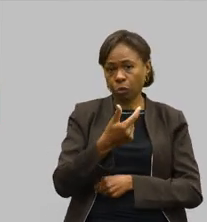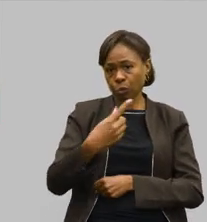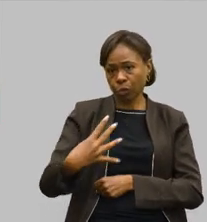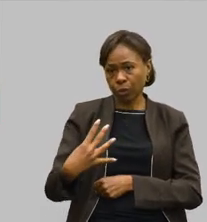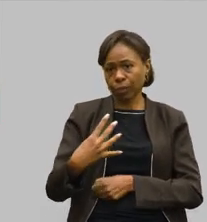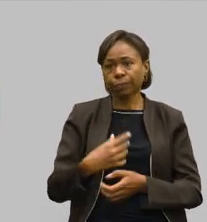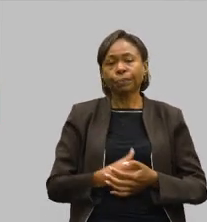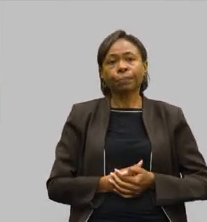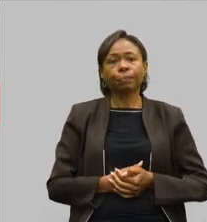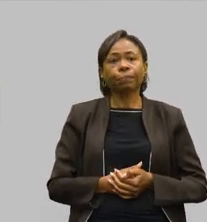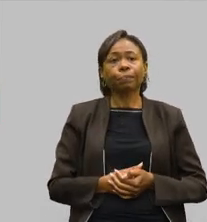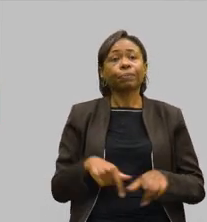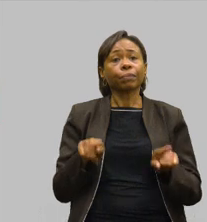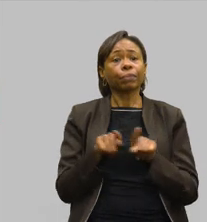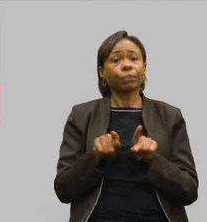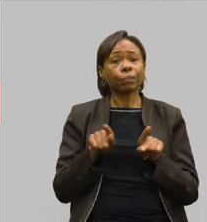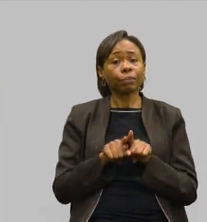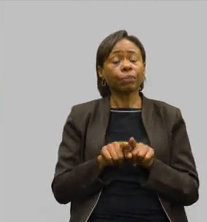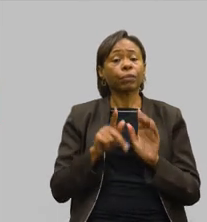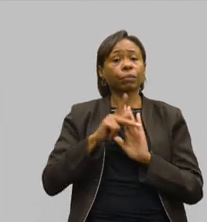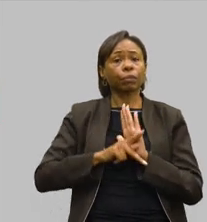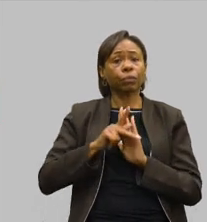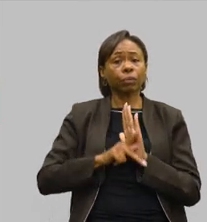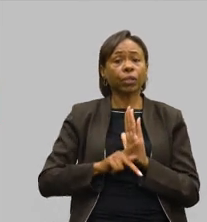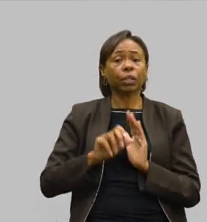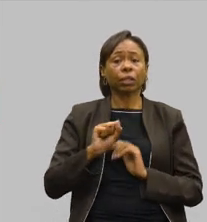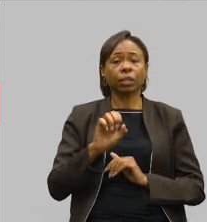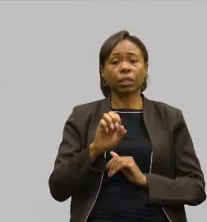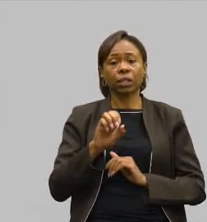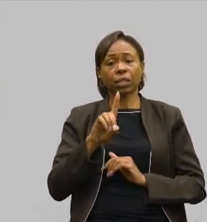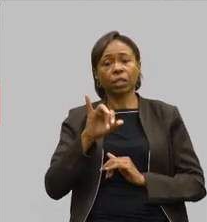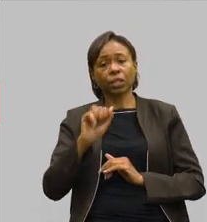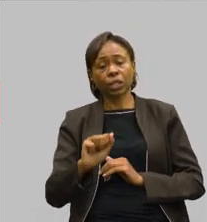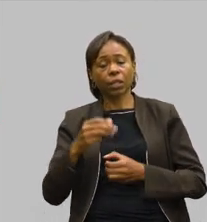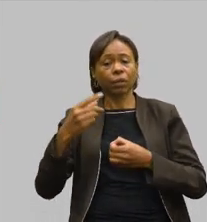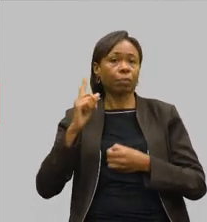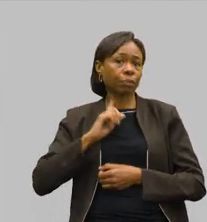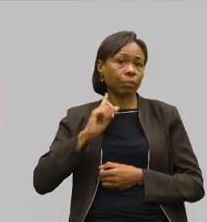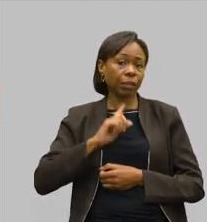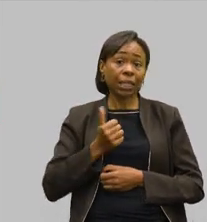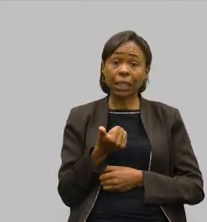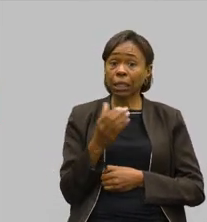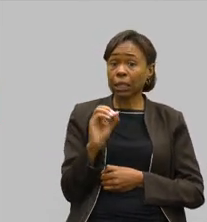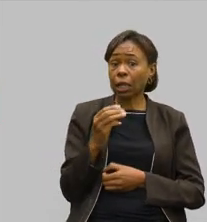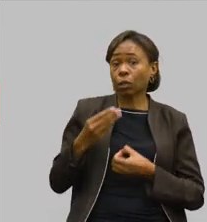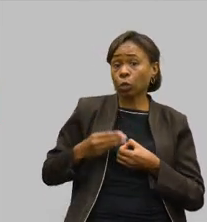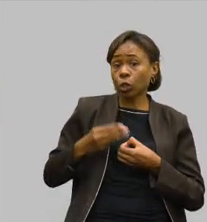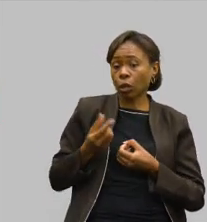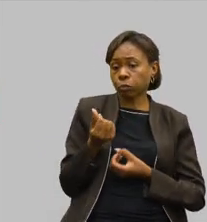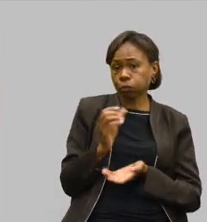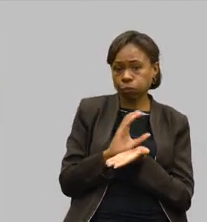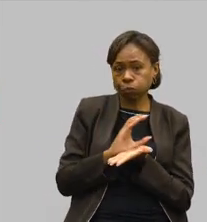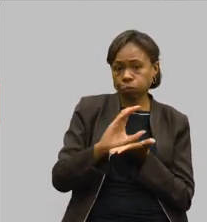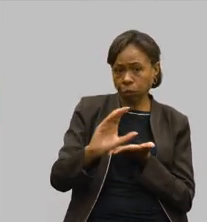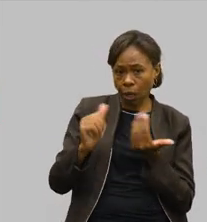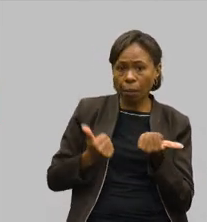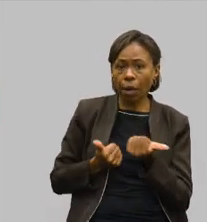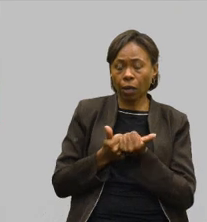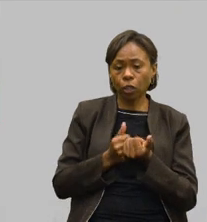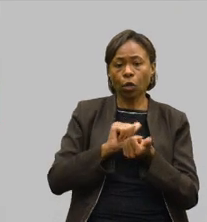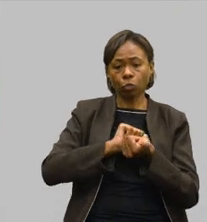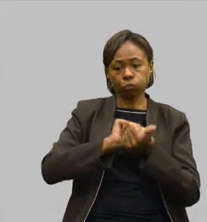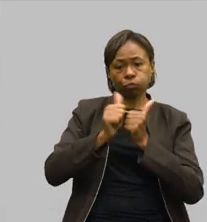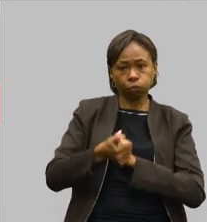Nós temos aqui também um projeto do Cedia Minas, em que 10 municípios foram apoiados financeiramente para a realização dessas competições